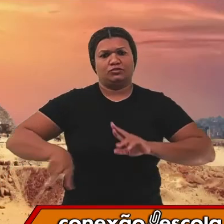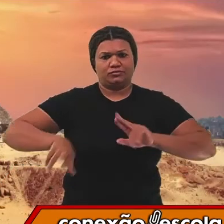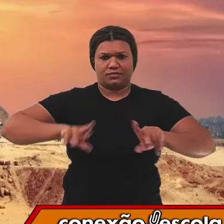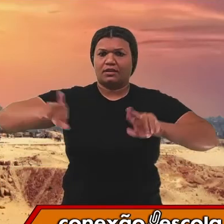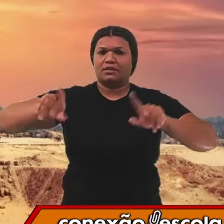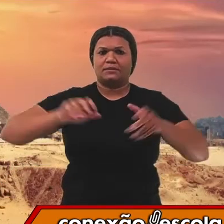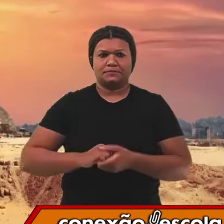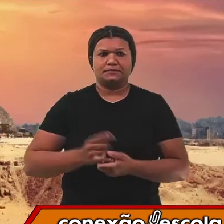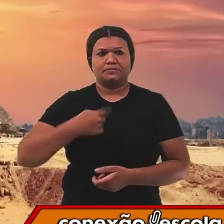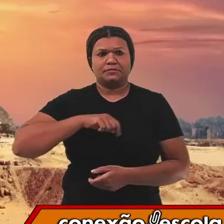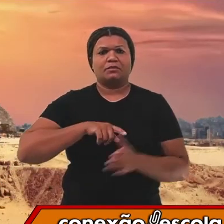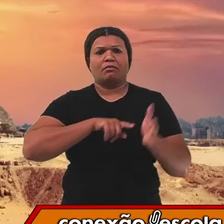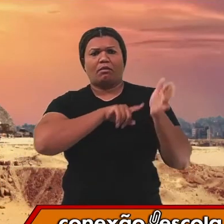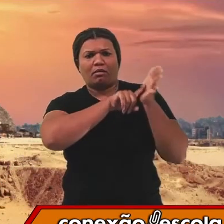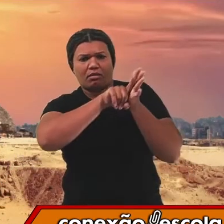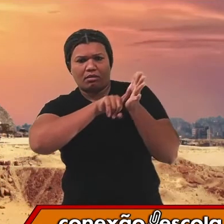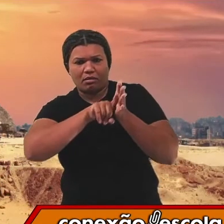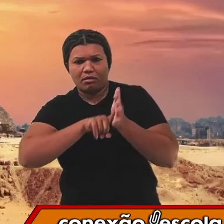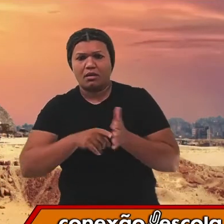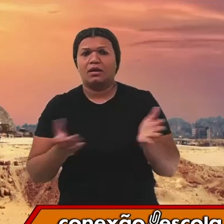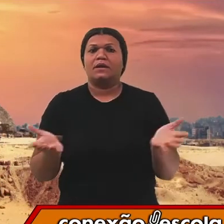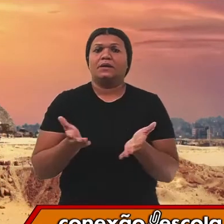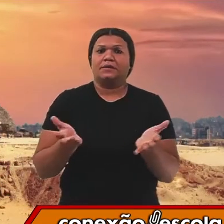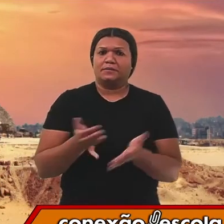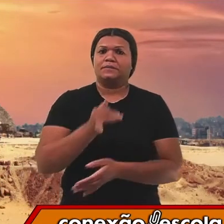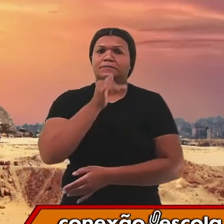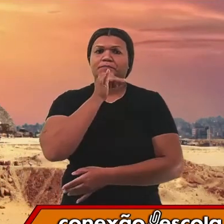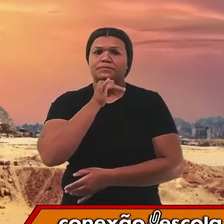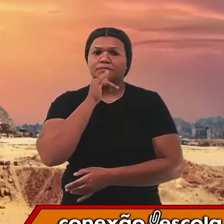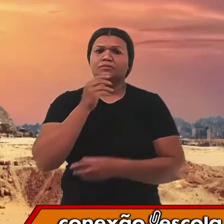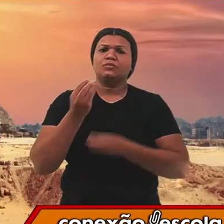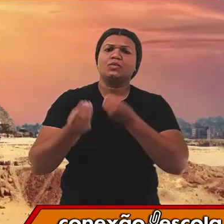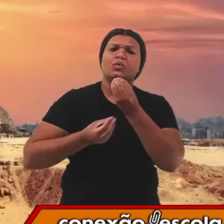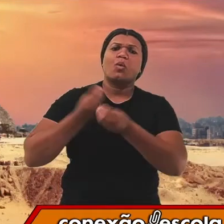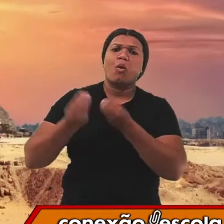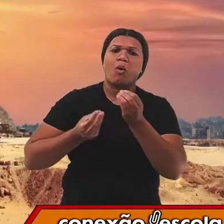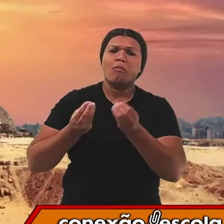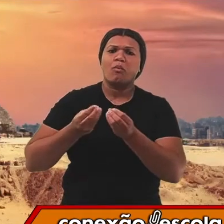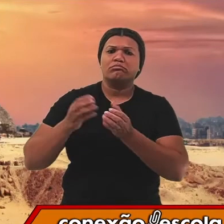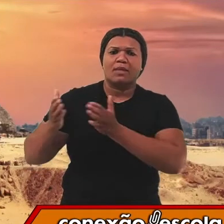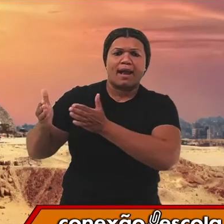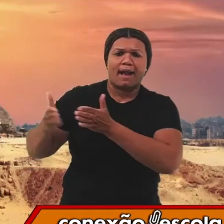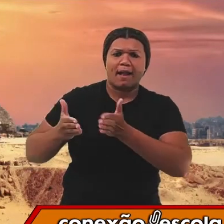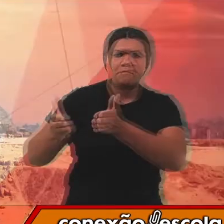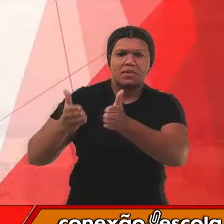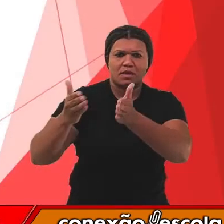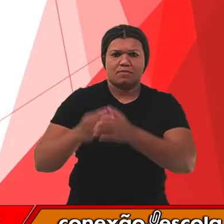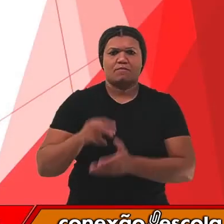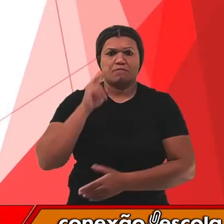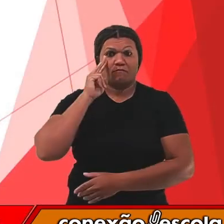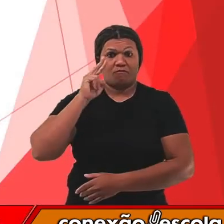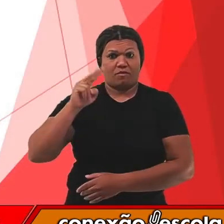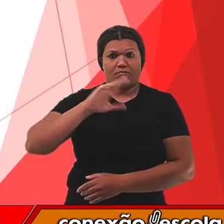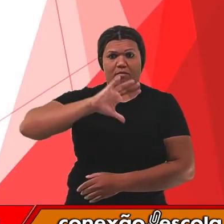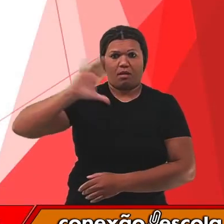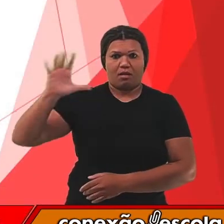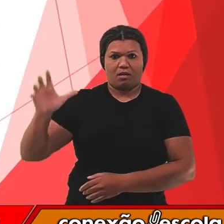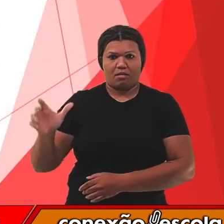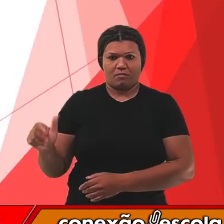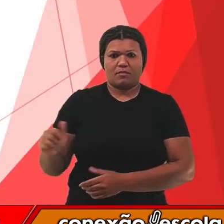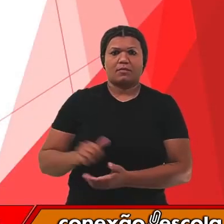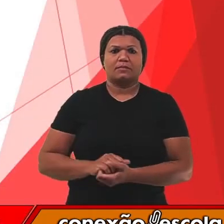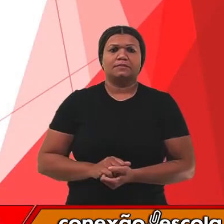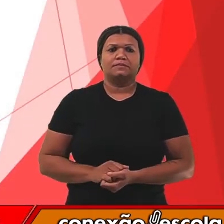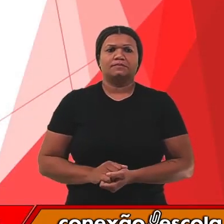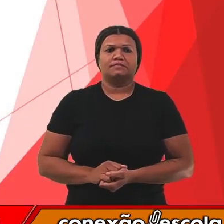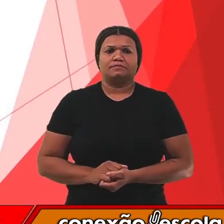aqui agora, como exemplo, de rotas através dos mapas. Foi identificado,